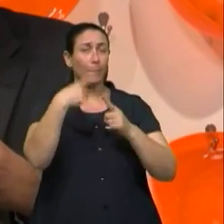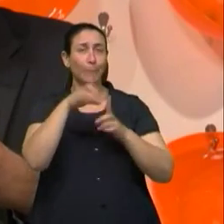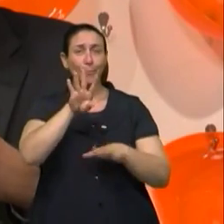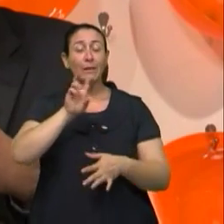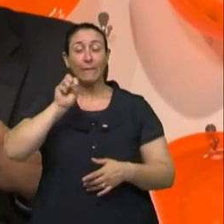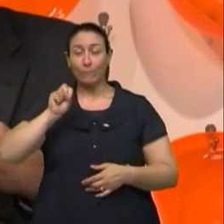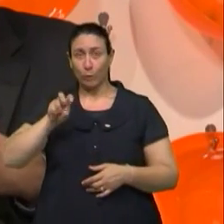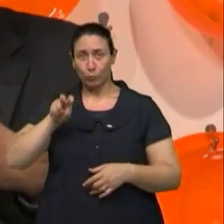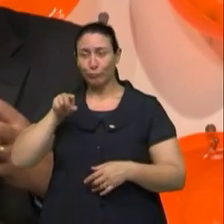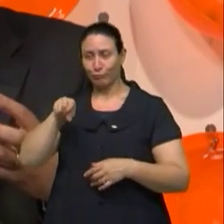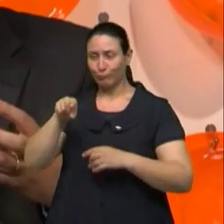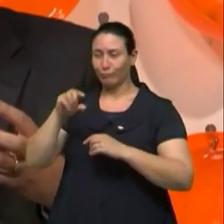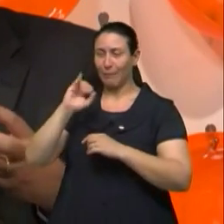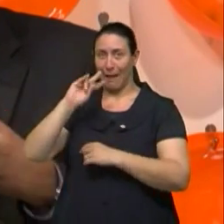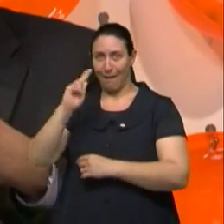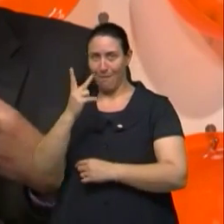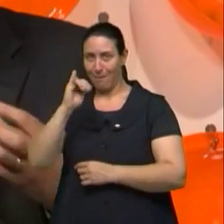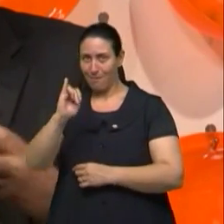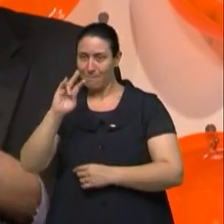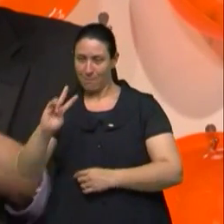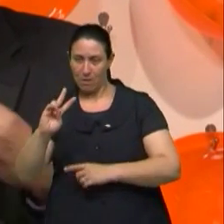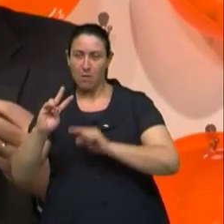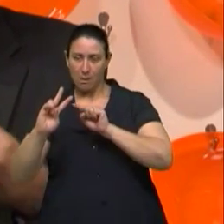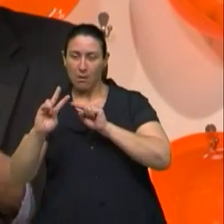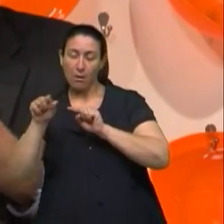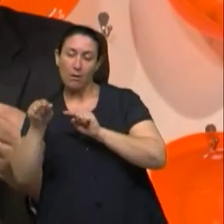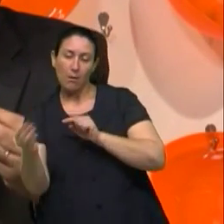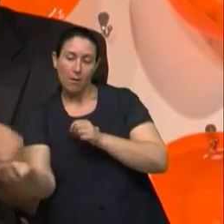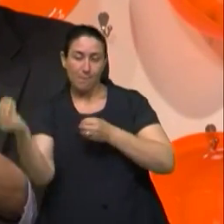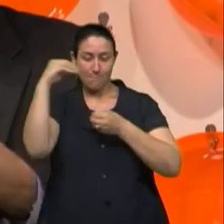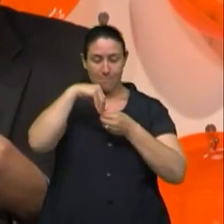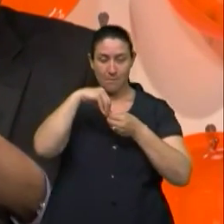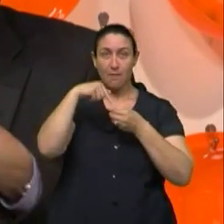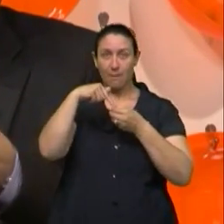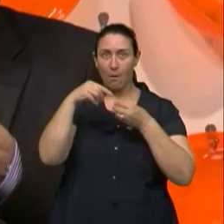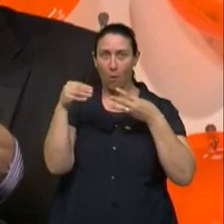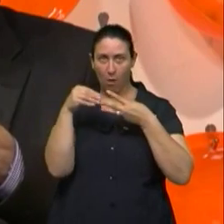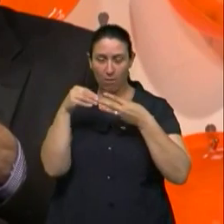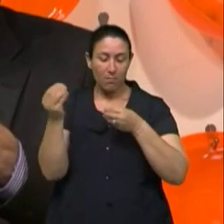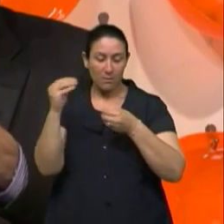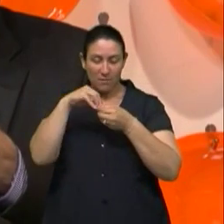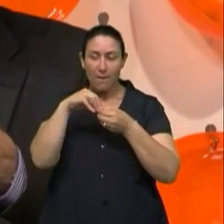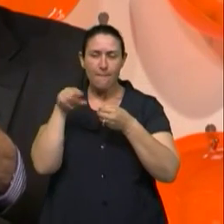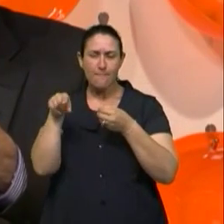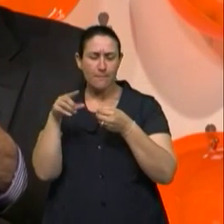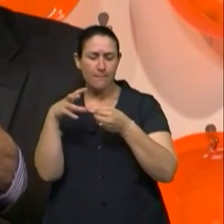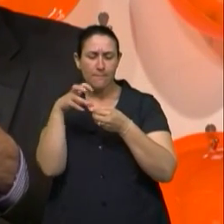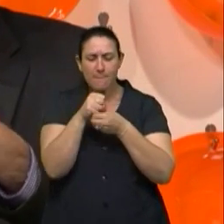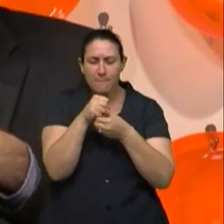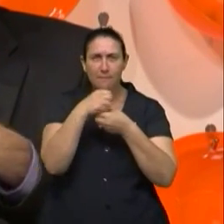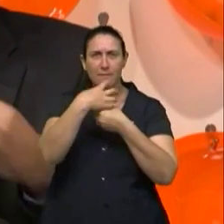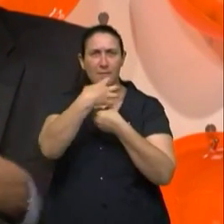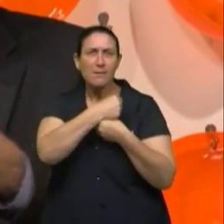organismo, ele causa, ele fica causando uma tentativa de defesa, digamos assim, do nosso corpo. E essa